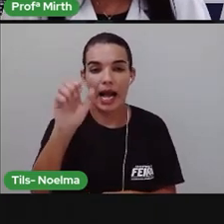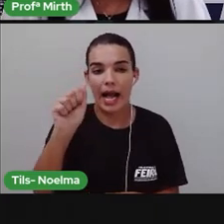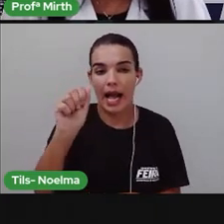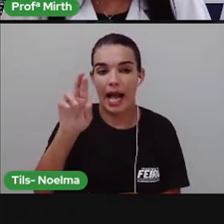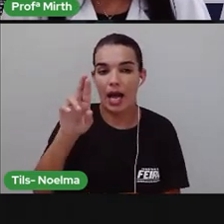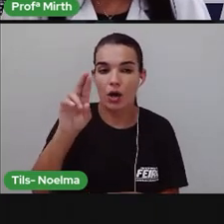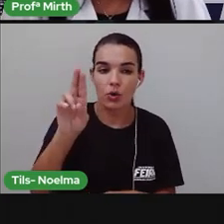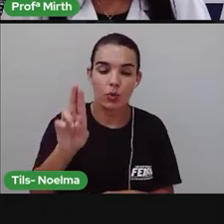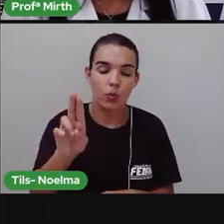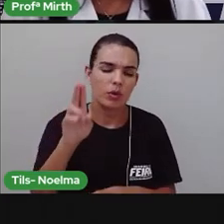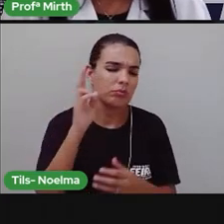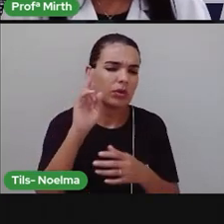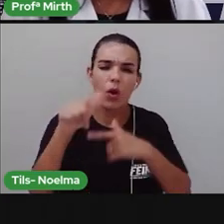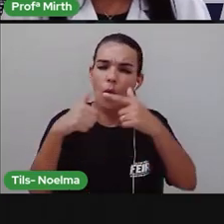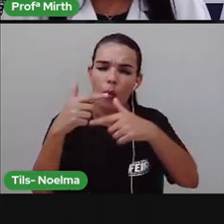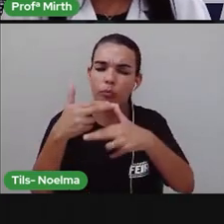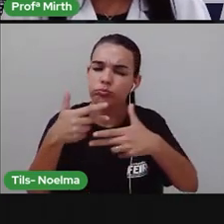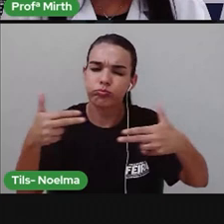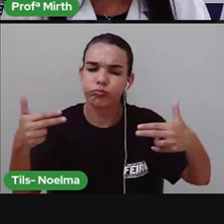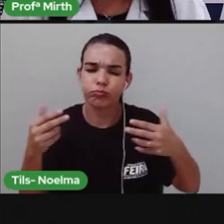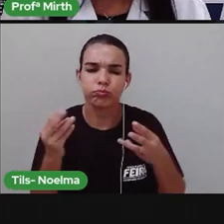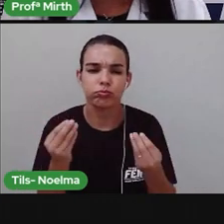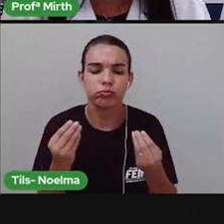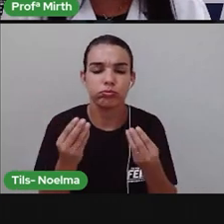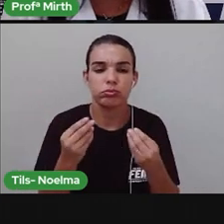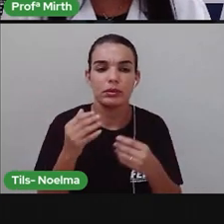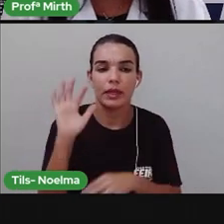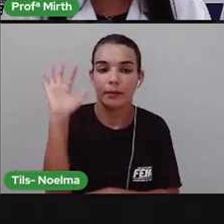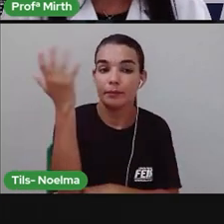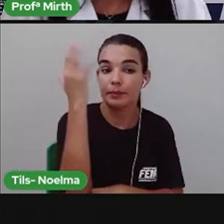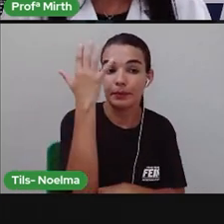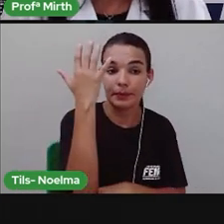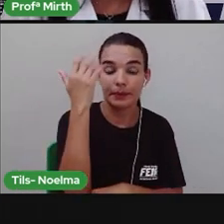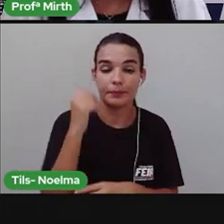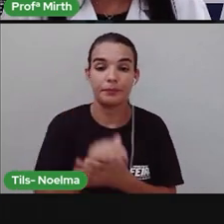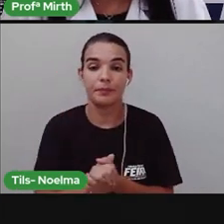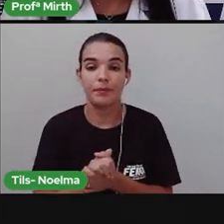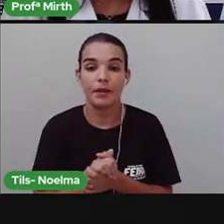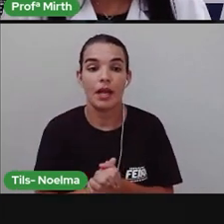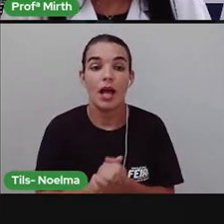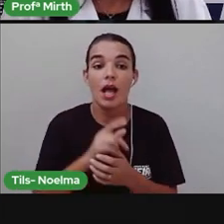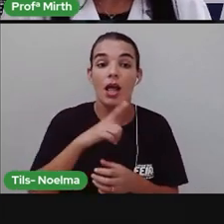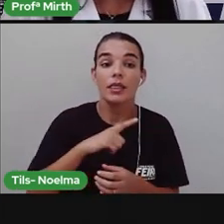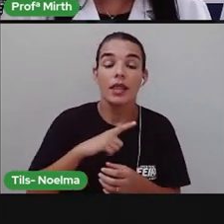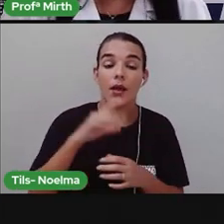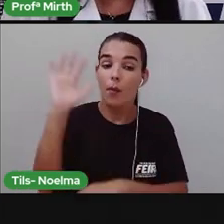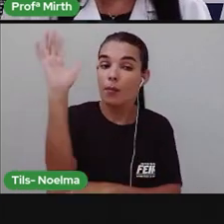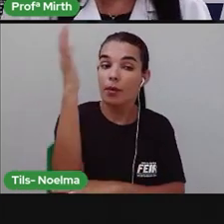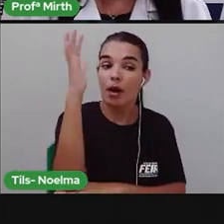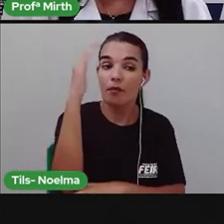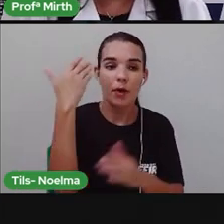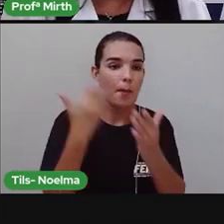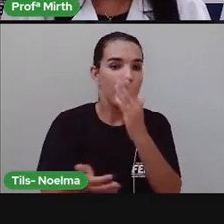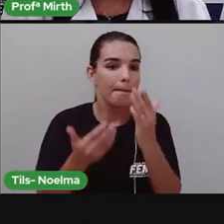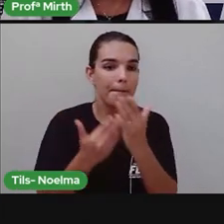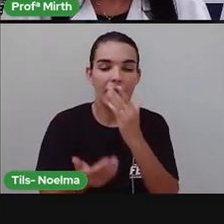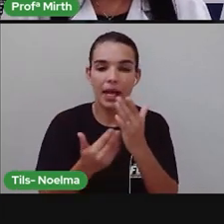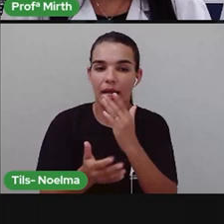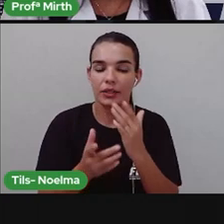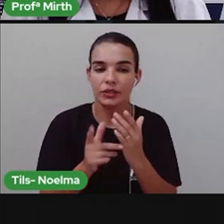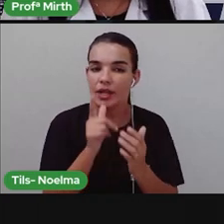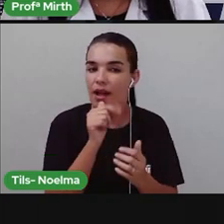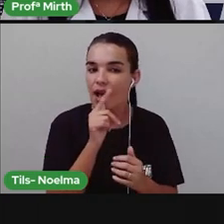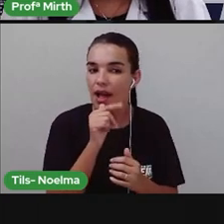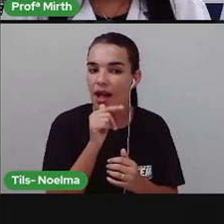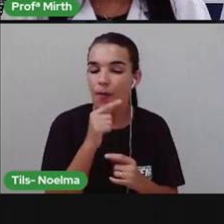Que não perdem suas folhas Durante o intenso calor Da seca É o juazeiro E a palmeira, né?